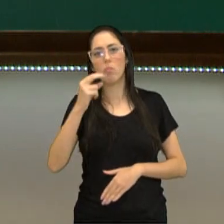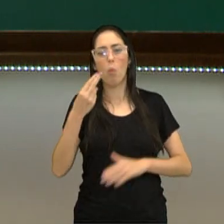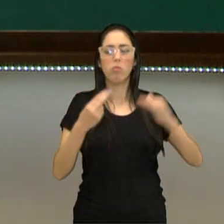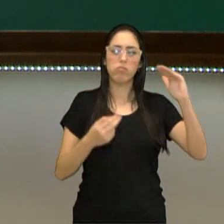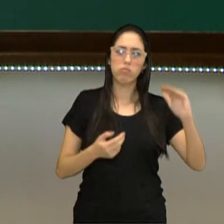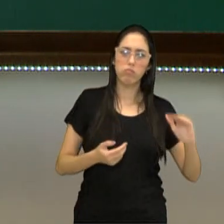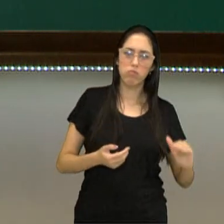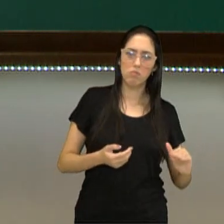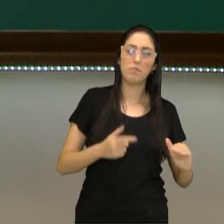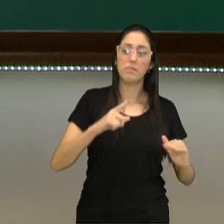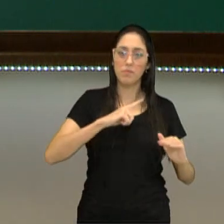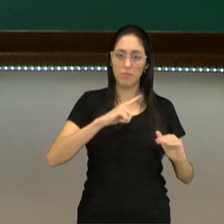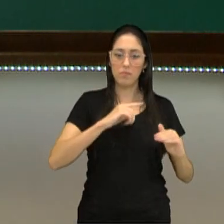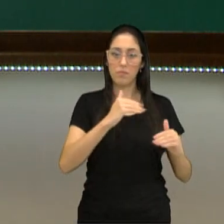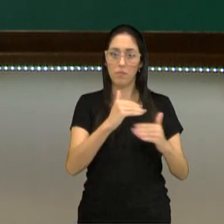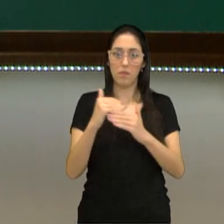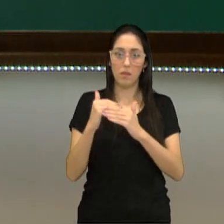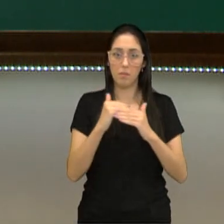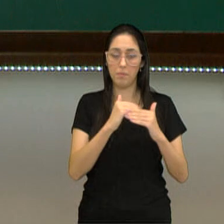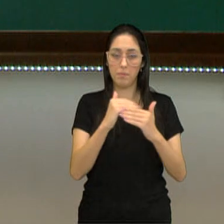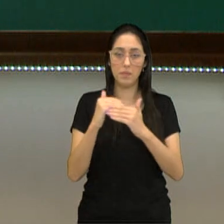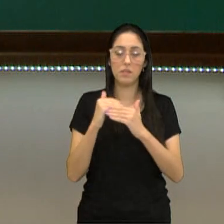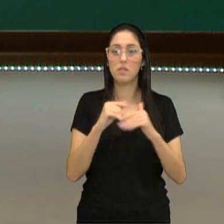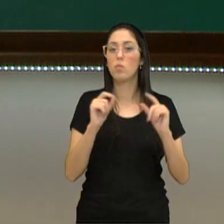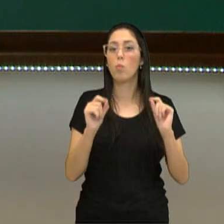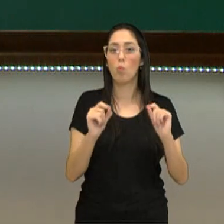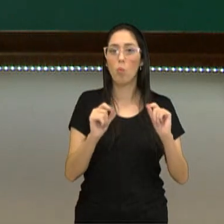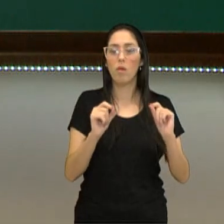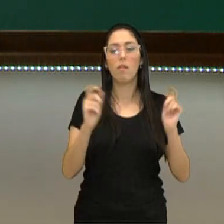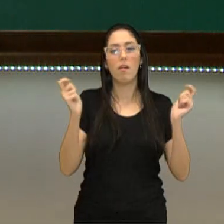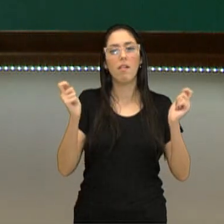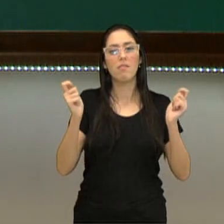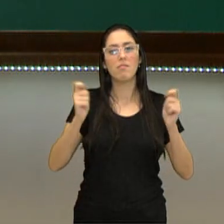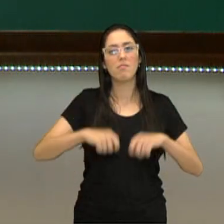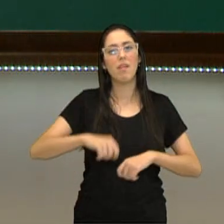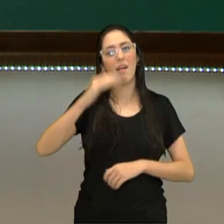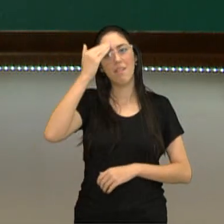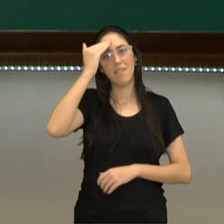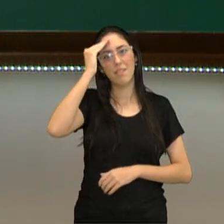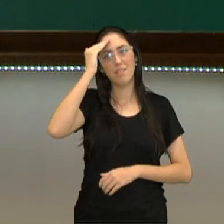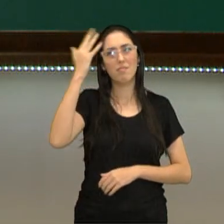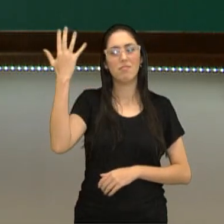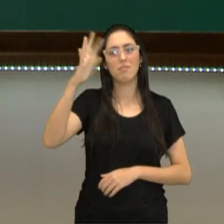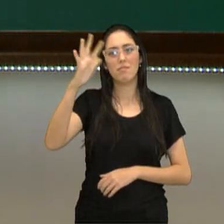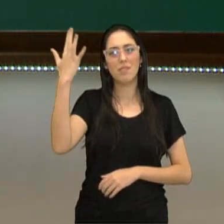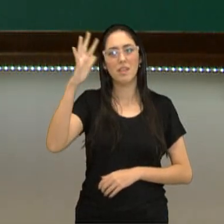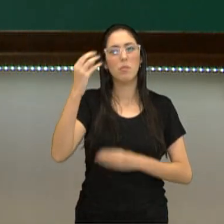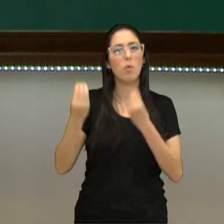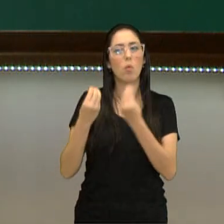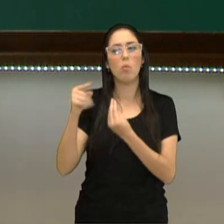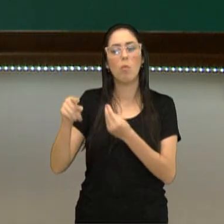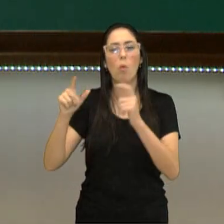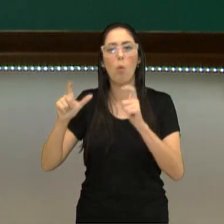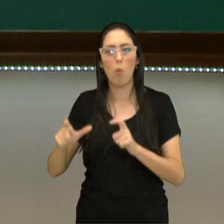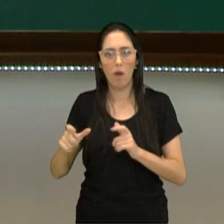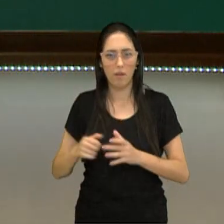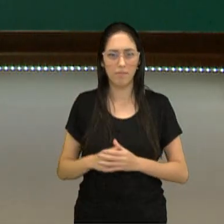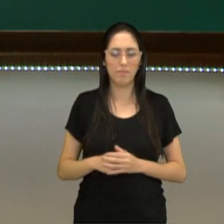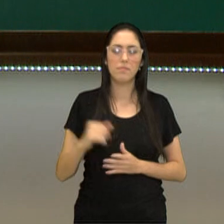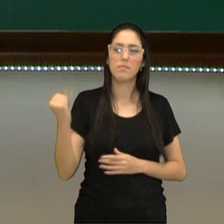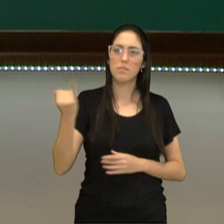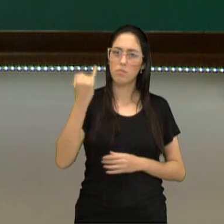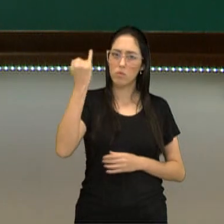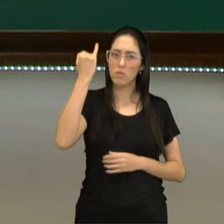análise desses padrões atmosféricos, consegue-se definir as condições climáticas de uma localidade. É importante